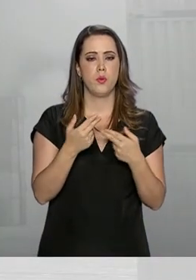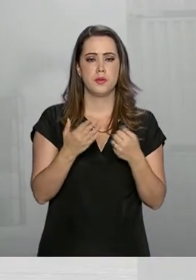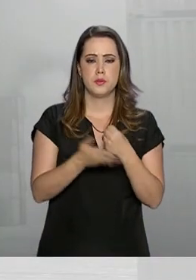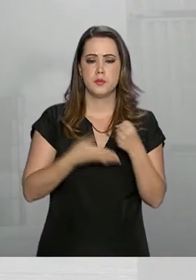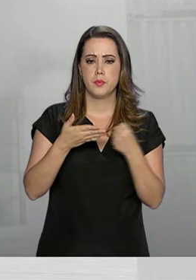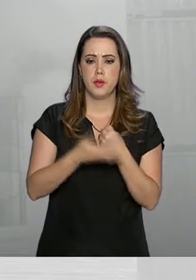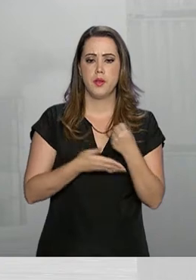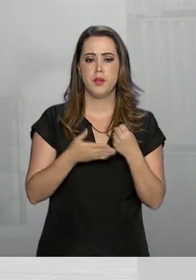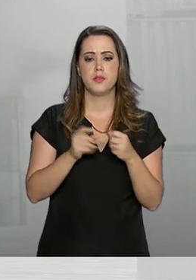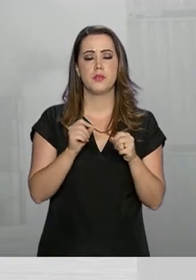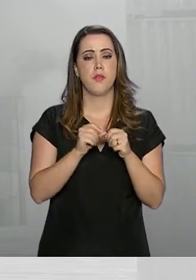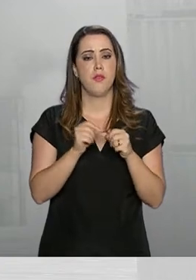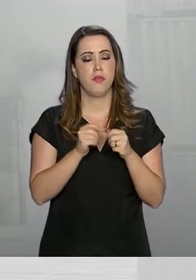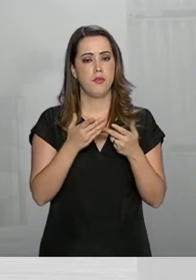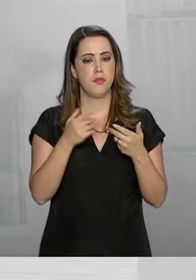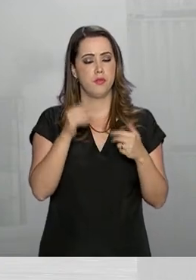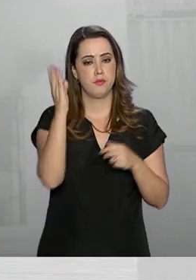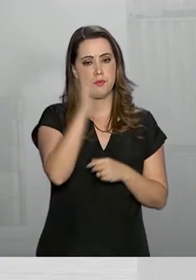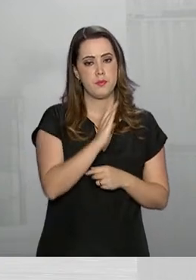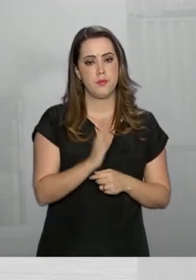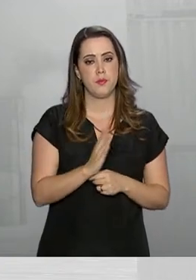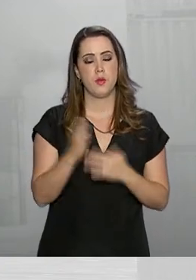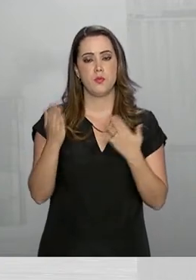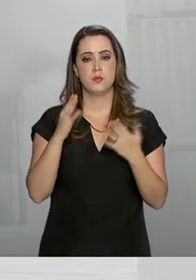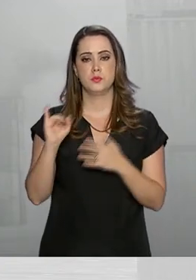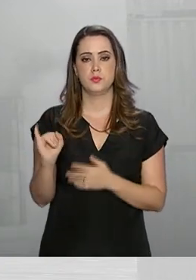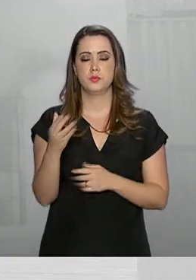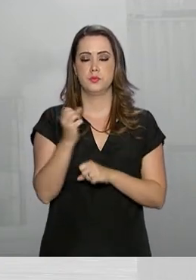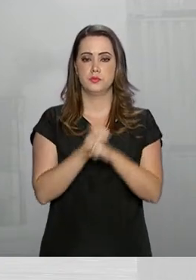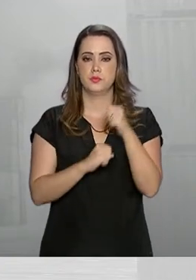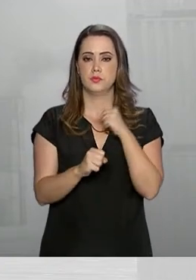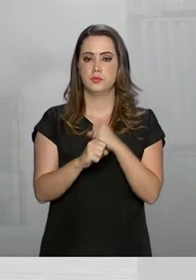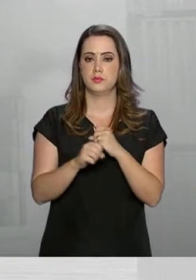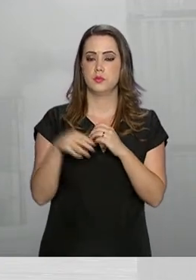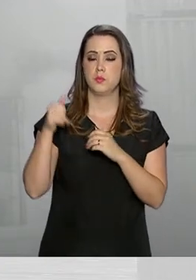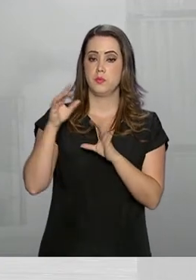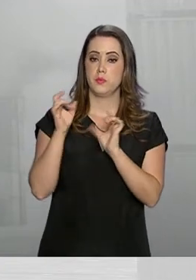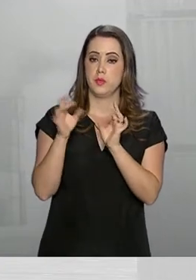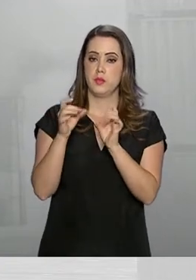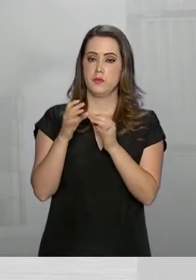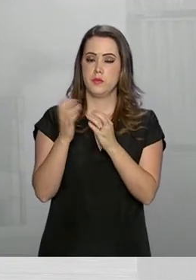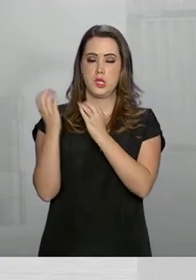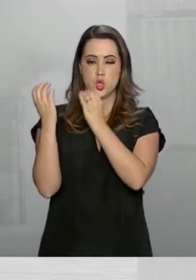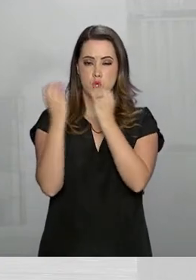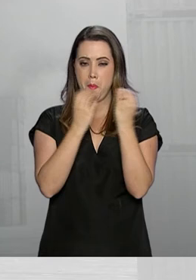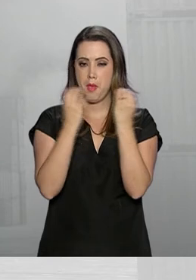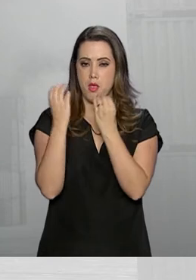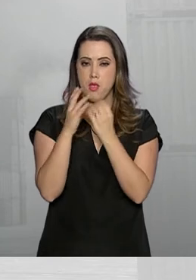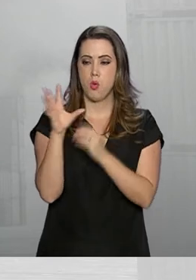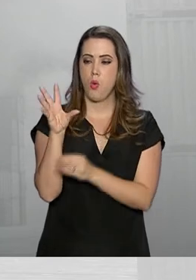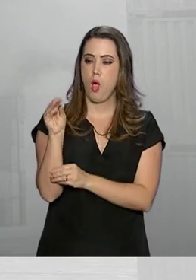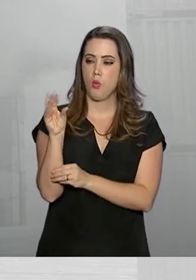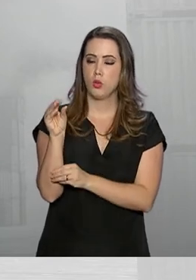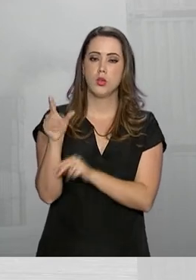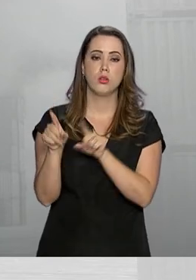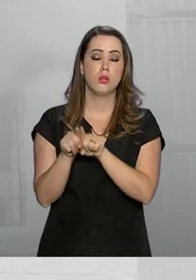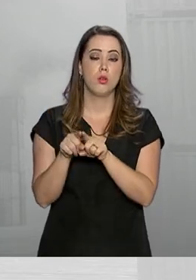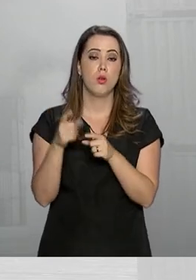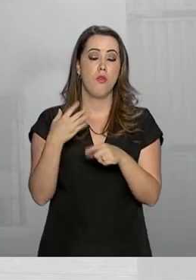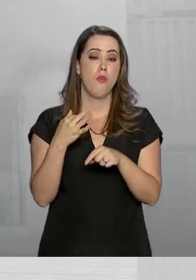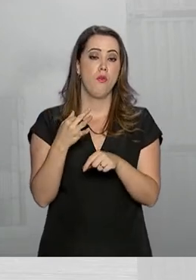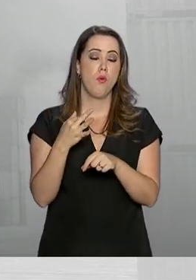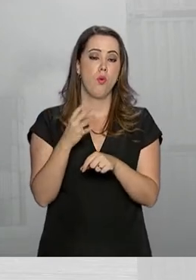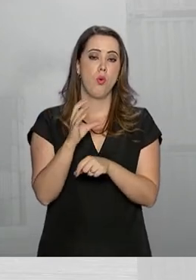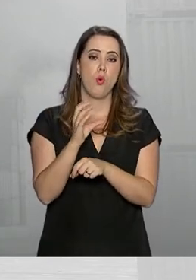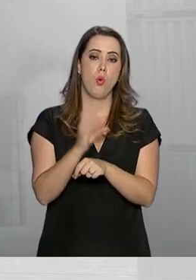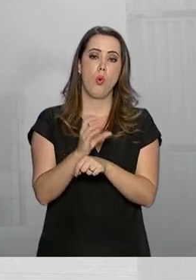e manufaturados. Em relação a janeiro do ano passado, aumentaram as vendas de milho em grãos, algodão, minério de cobre e